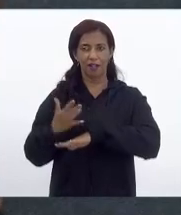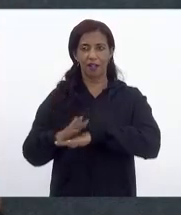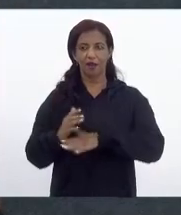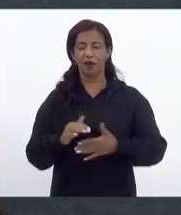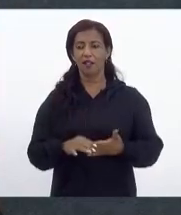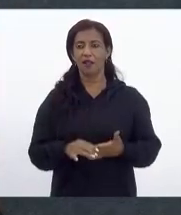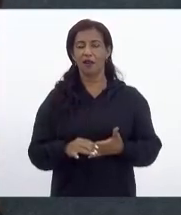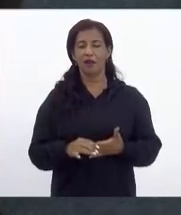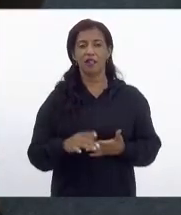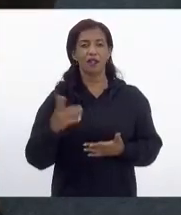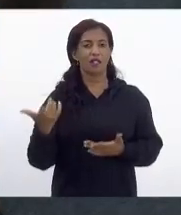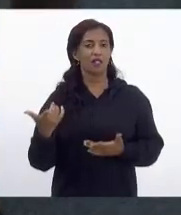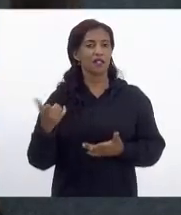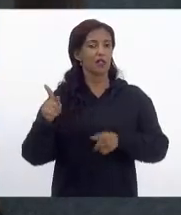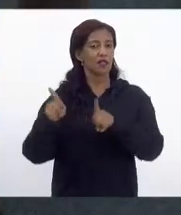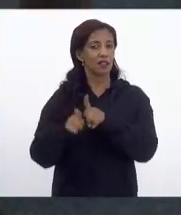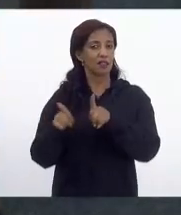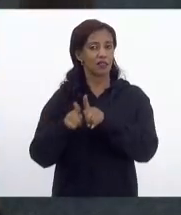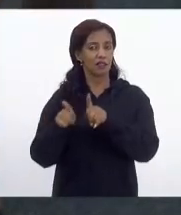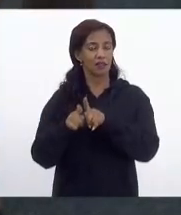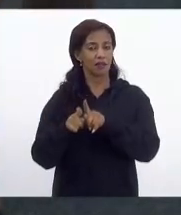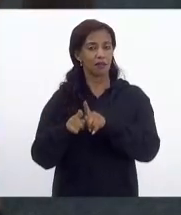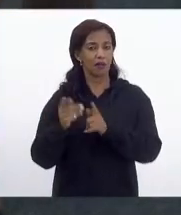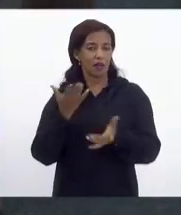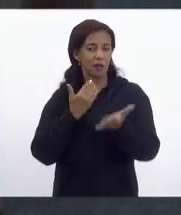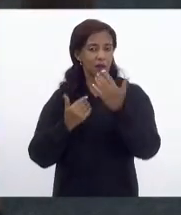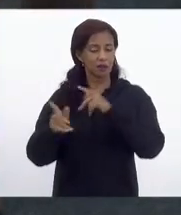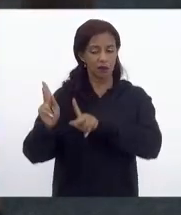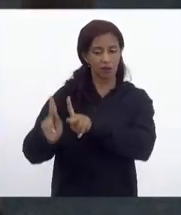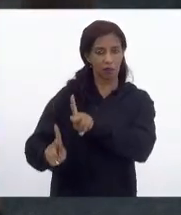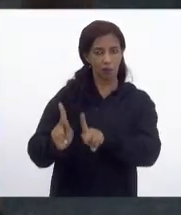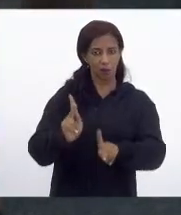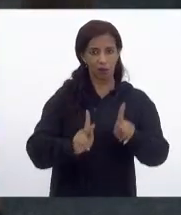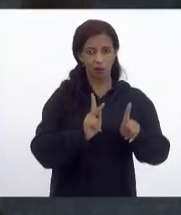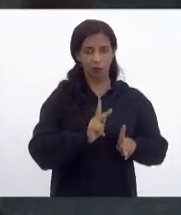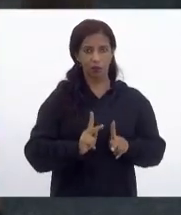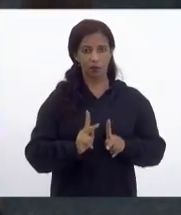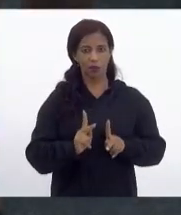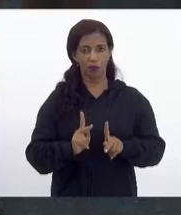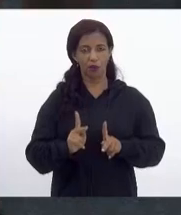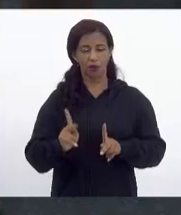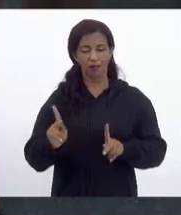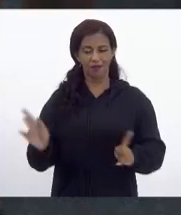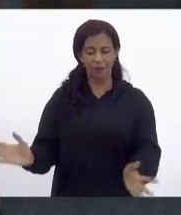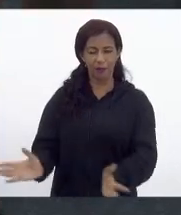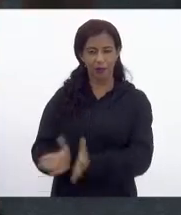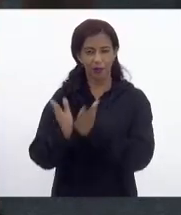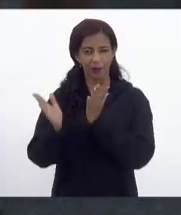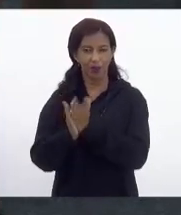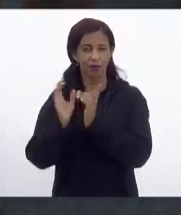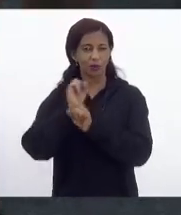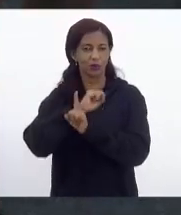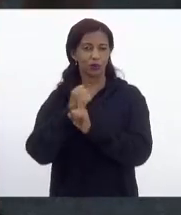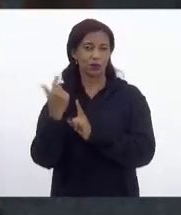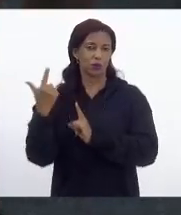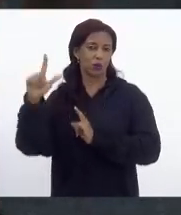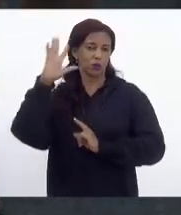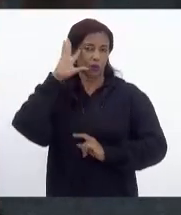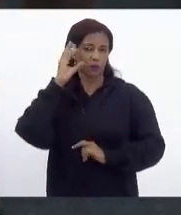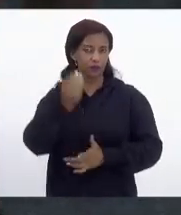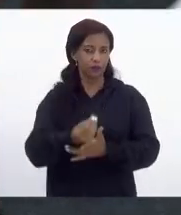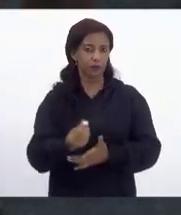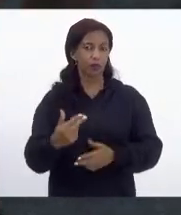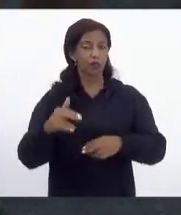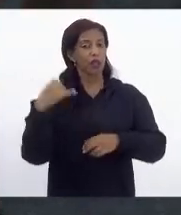agroecológica e fomentar a segurança alimentar da população em estado de vulnerabilidade social e da outras providências.